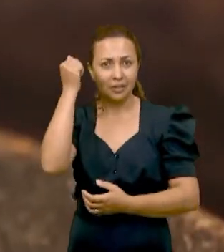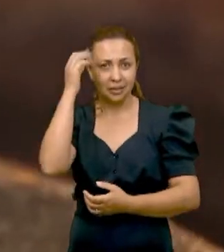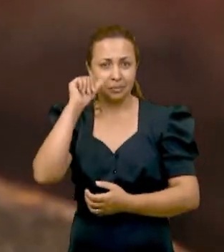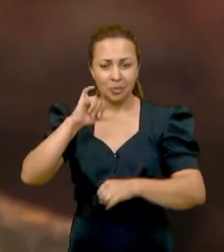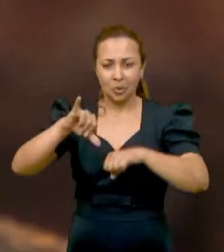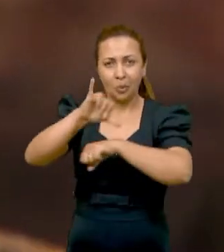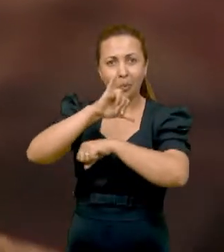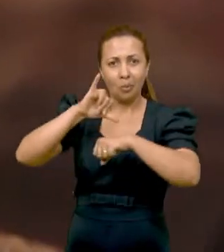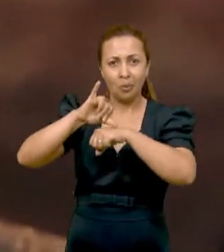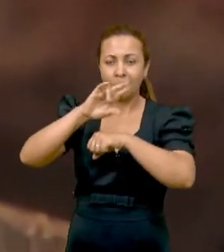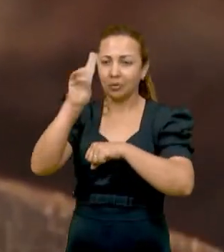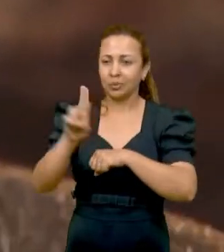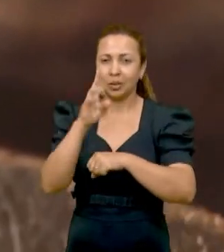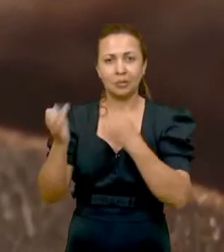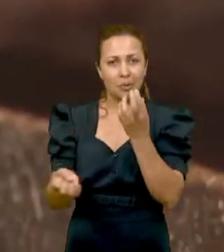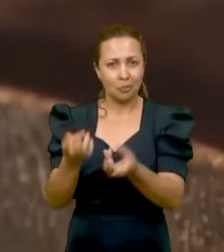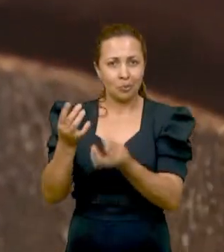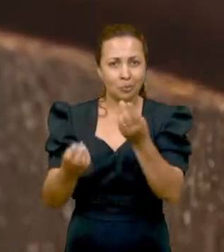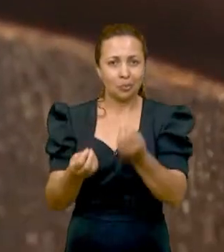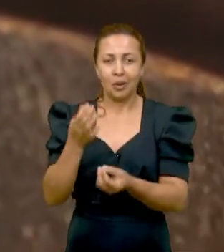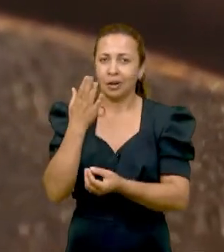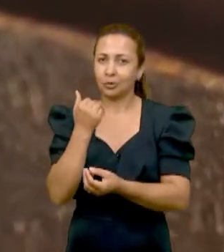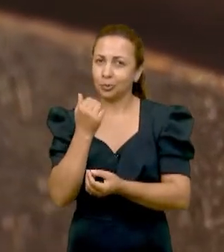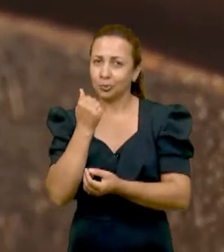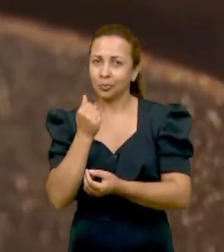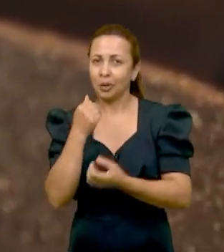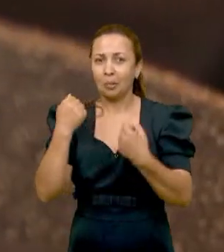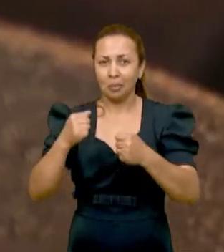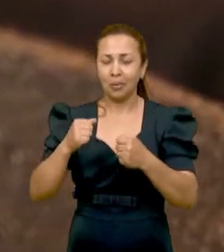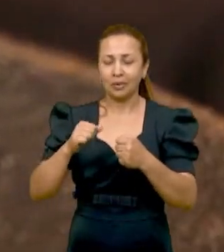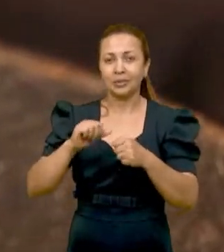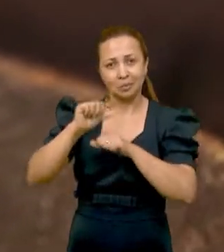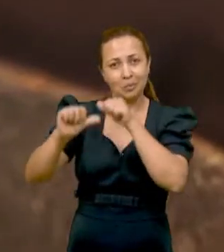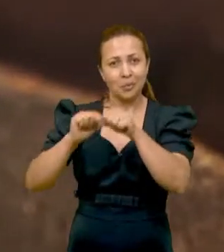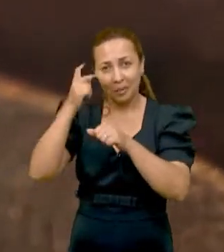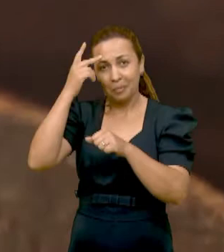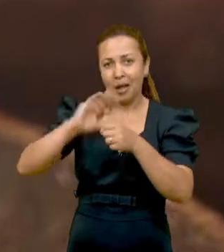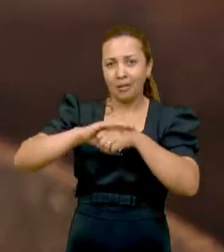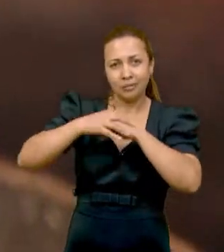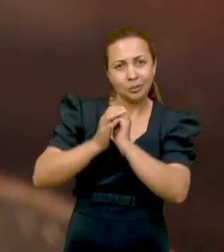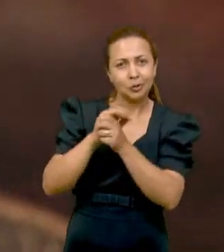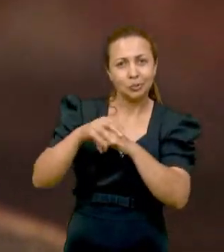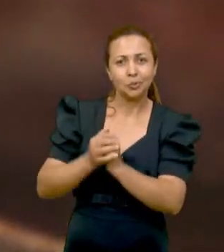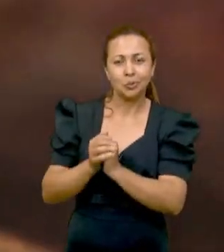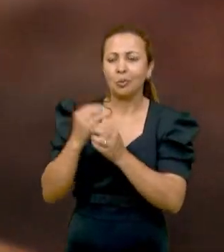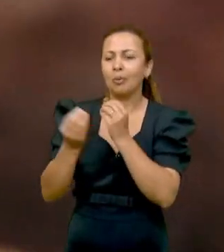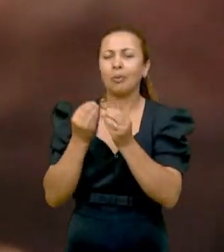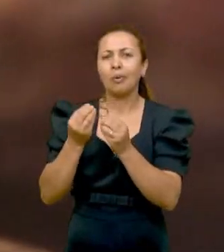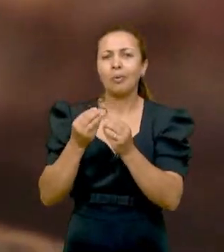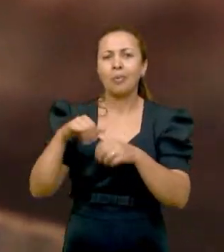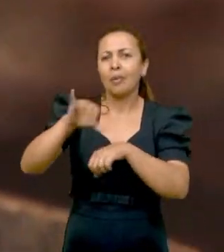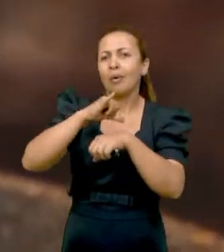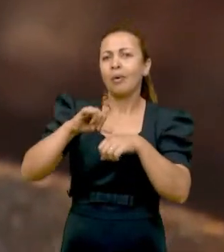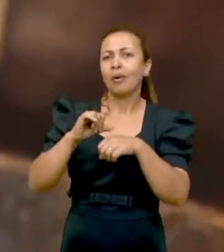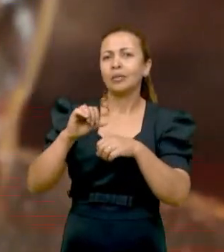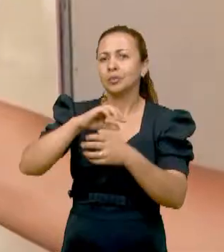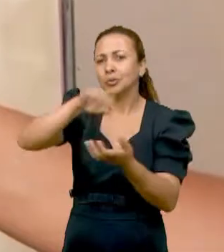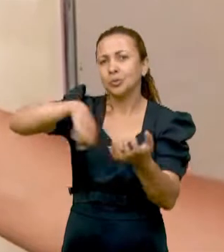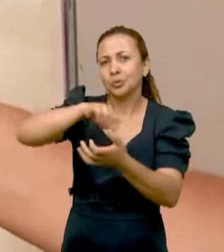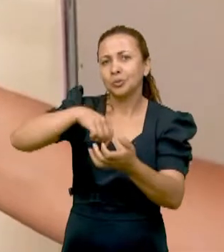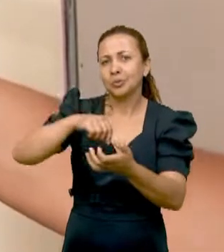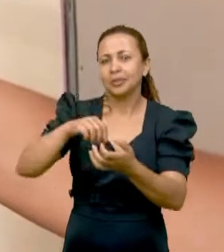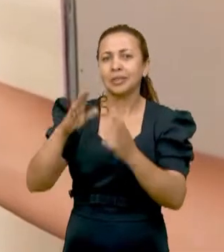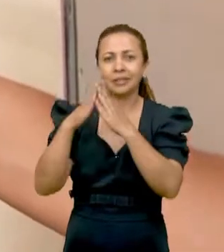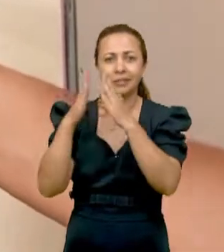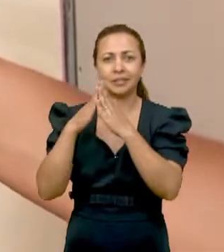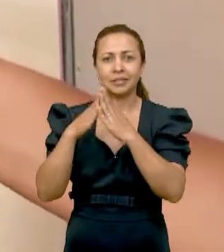Sabia que o óleo usado na fritura de alimentos pode ser transformado em sabão? Como você descarta o óleo de cozinha que você usa em casa? Eu